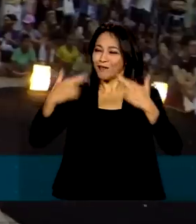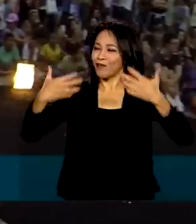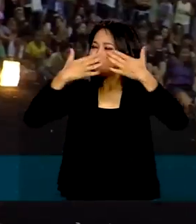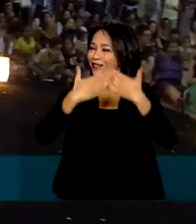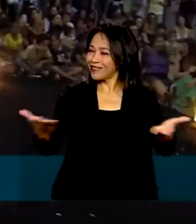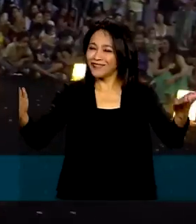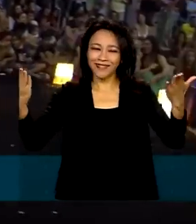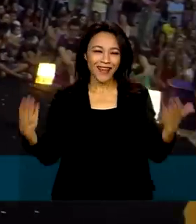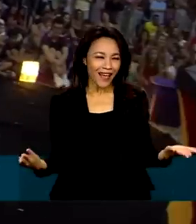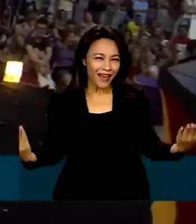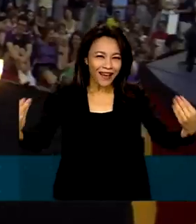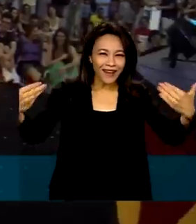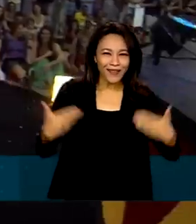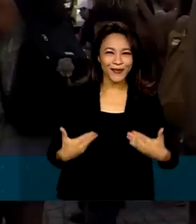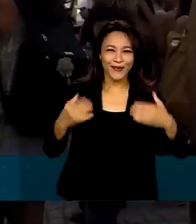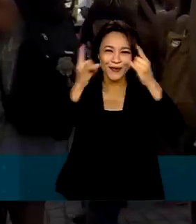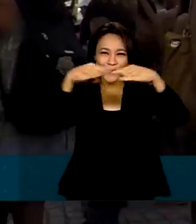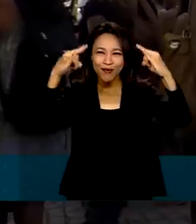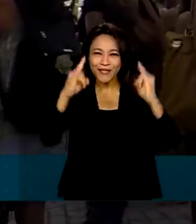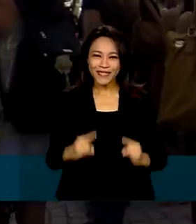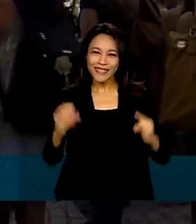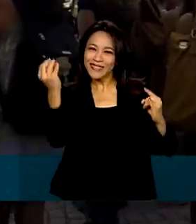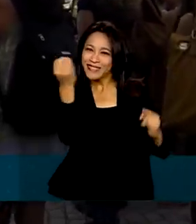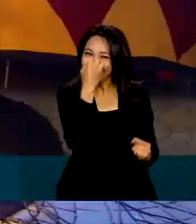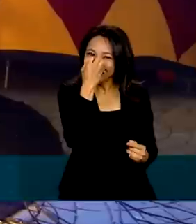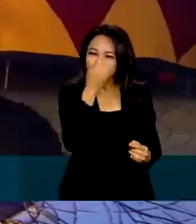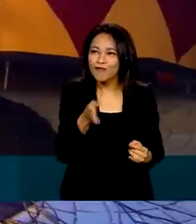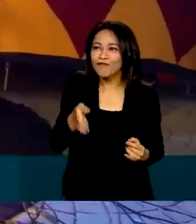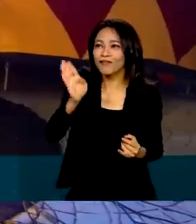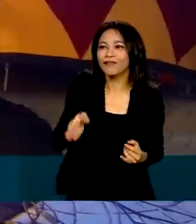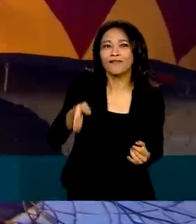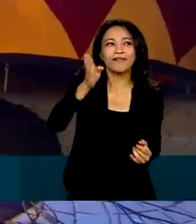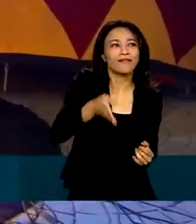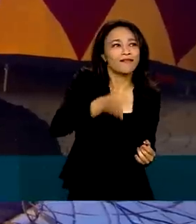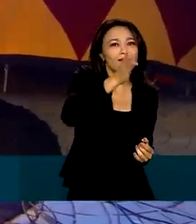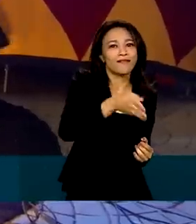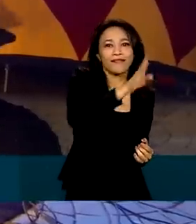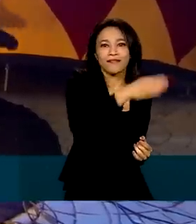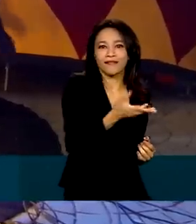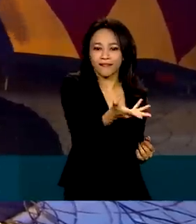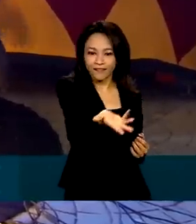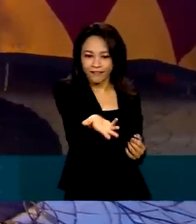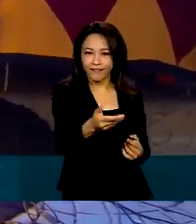público é o circo itinerante chegando para ir onde o povo está.